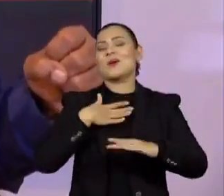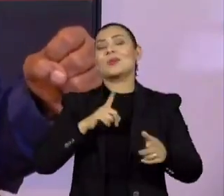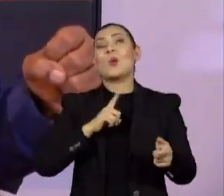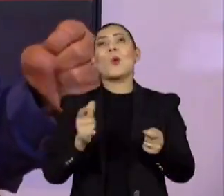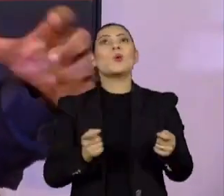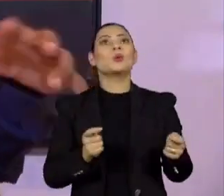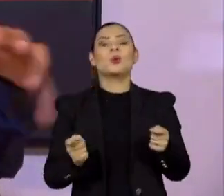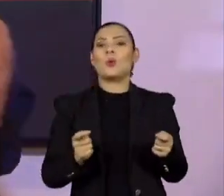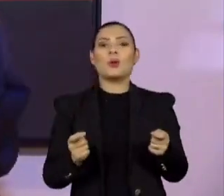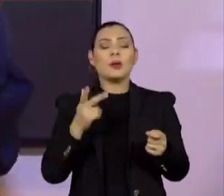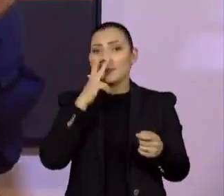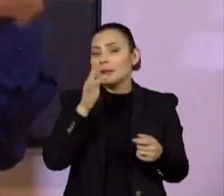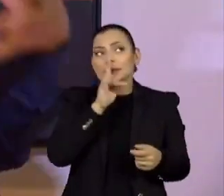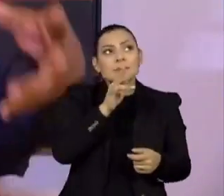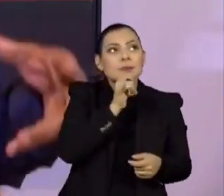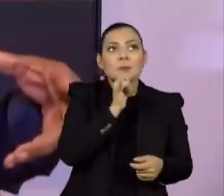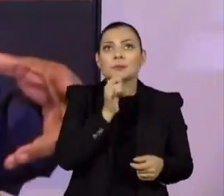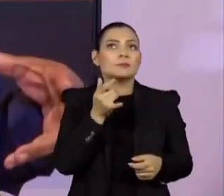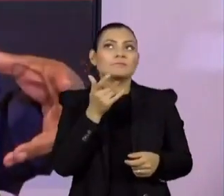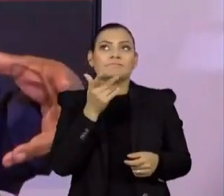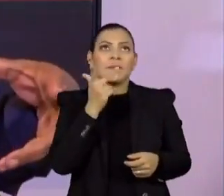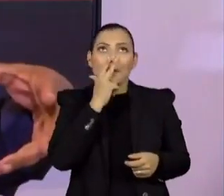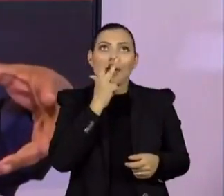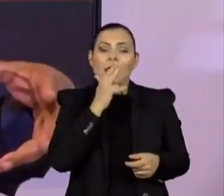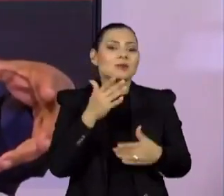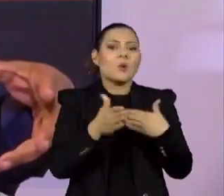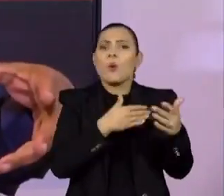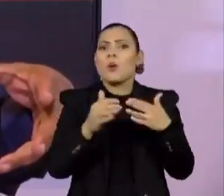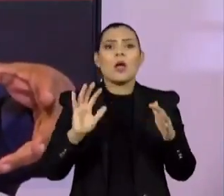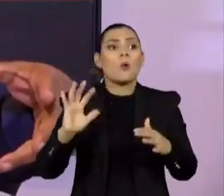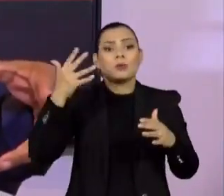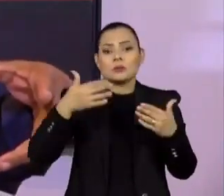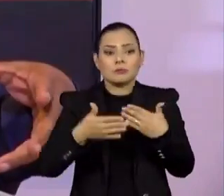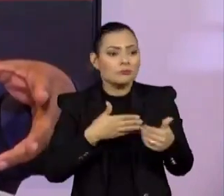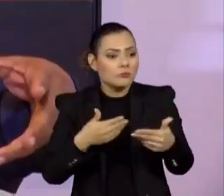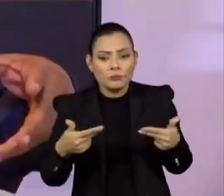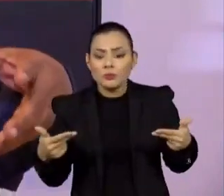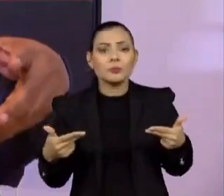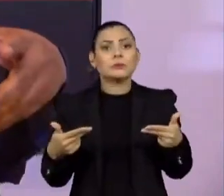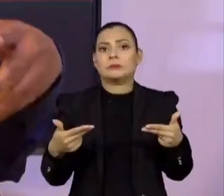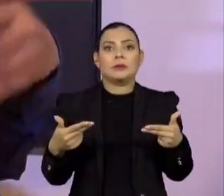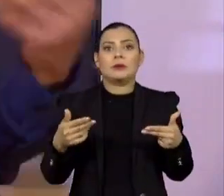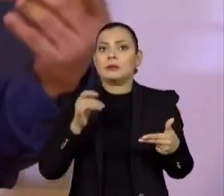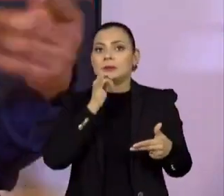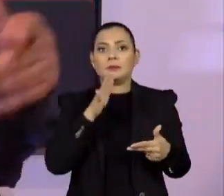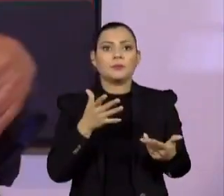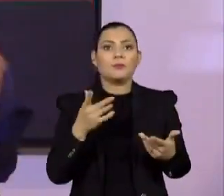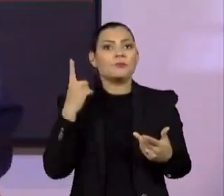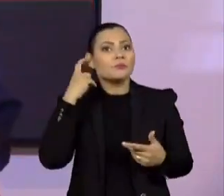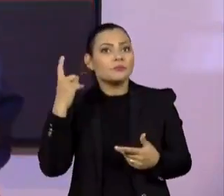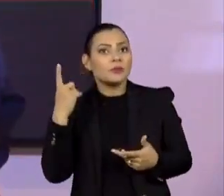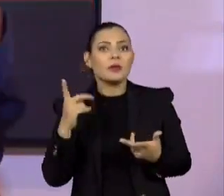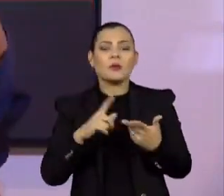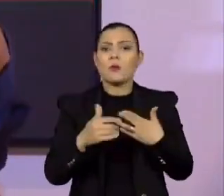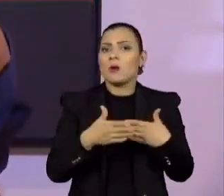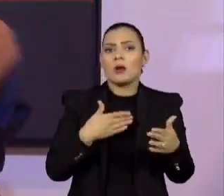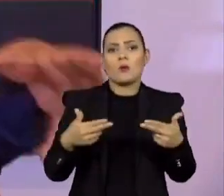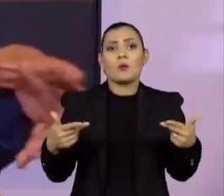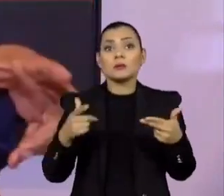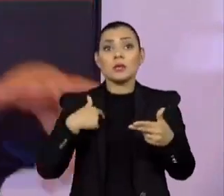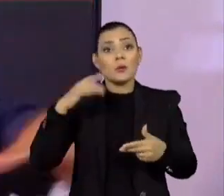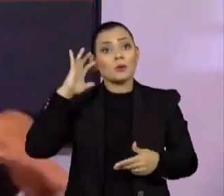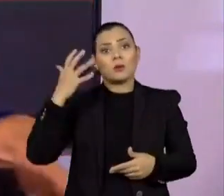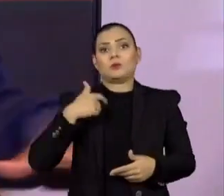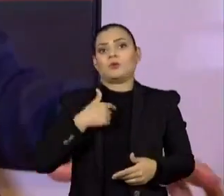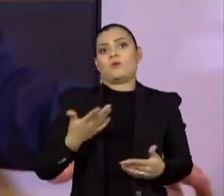E qualquer situação que acontecer, em termos de som, de qualquer coisa, quem tem que